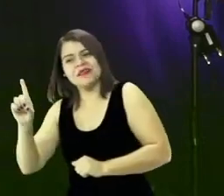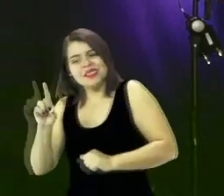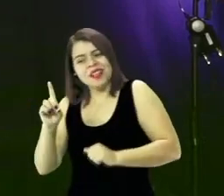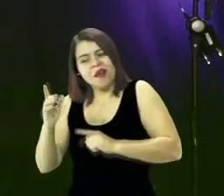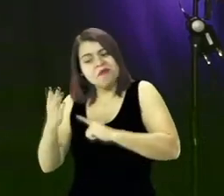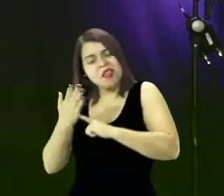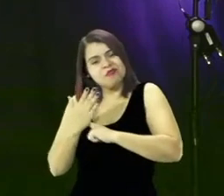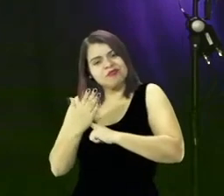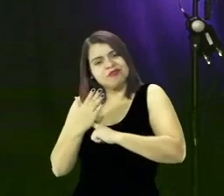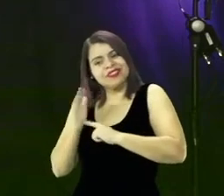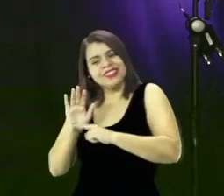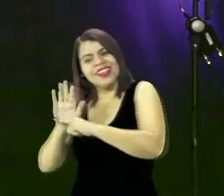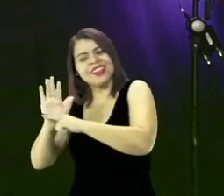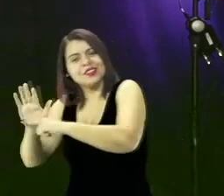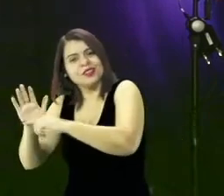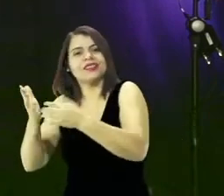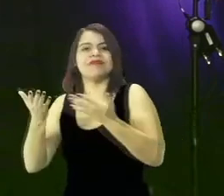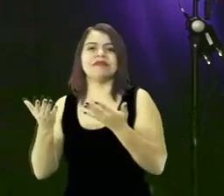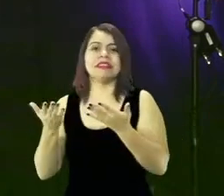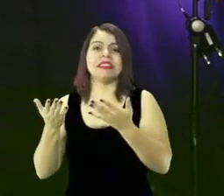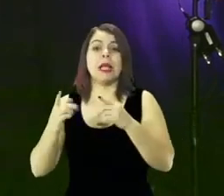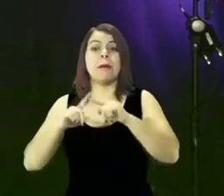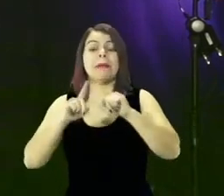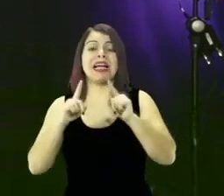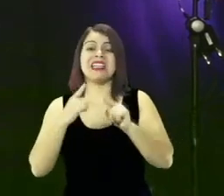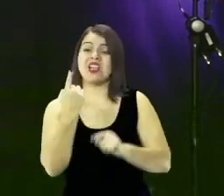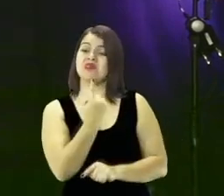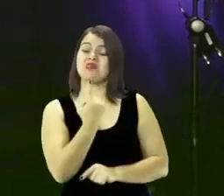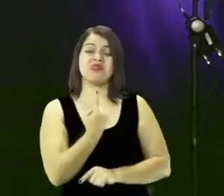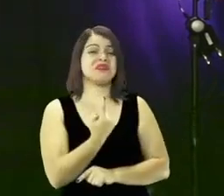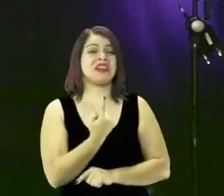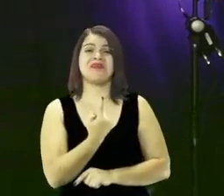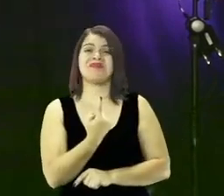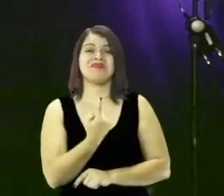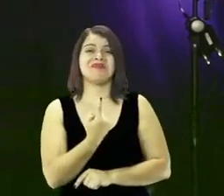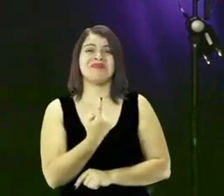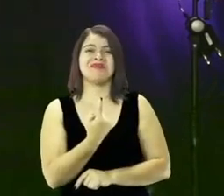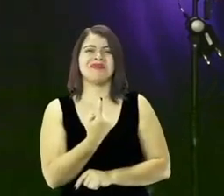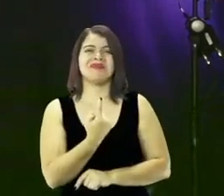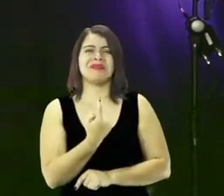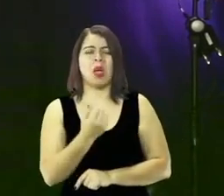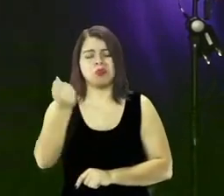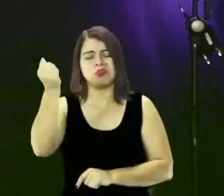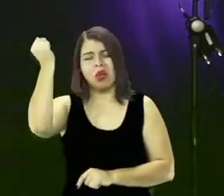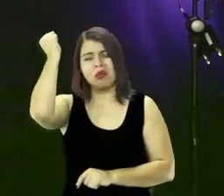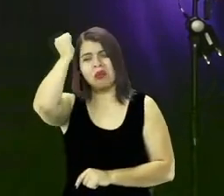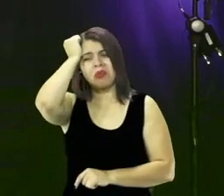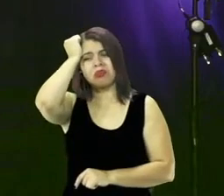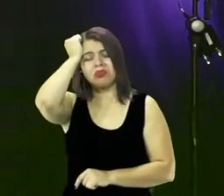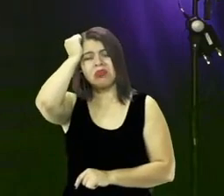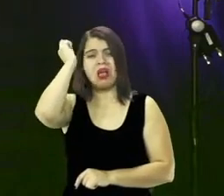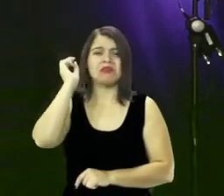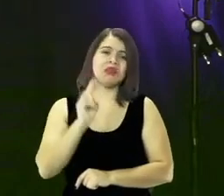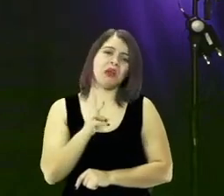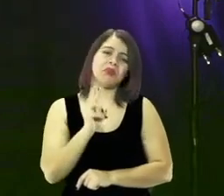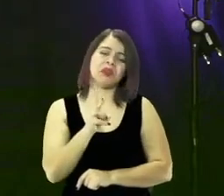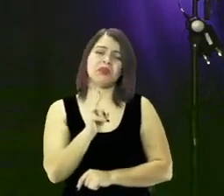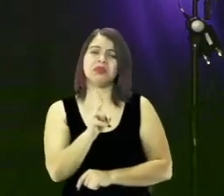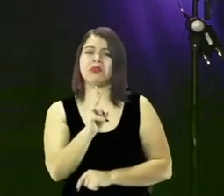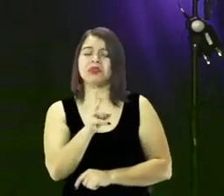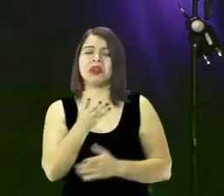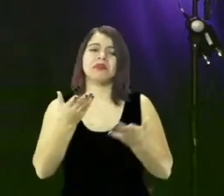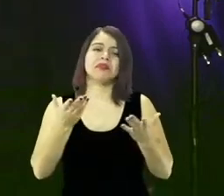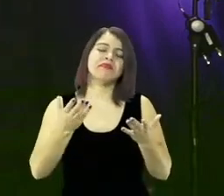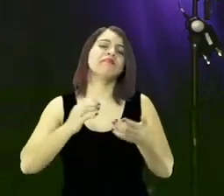então você se sente sempre culpado parece que tem sempre alguma coisa entre você e Deus por causa da quantidade de erros que você comete